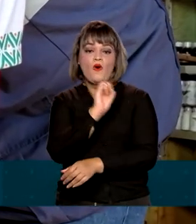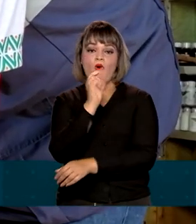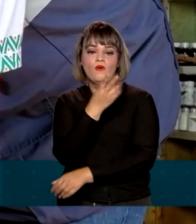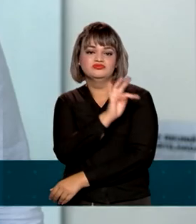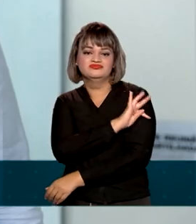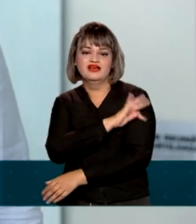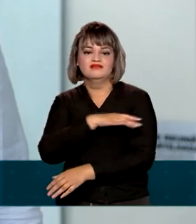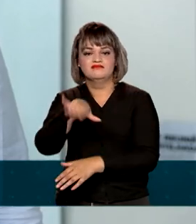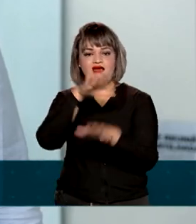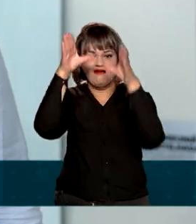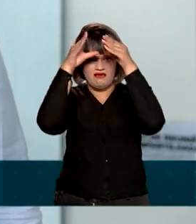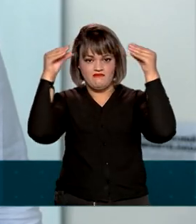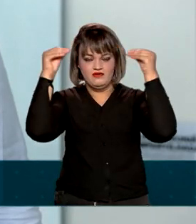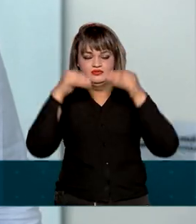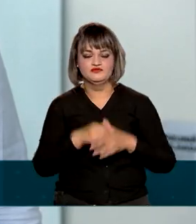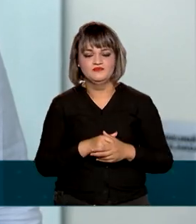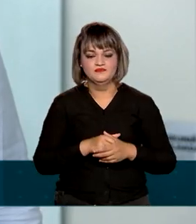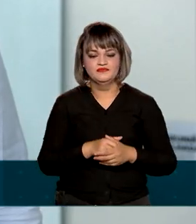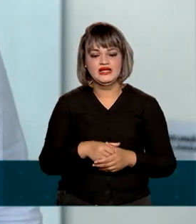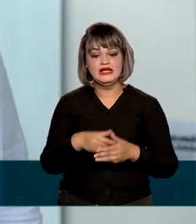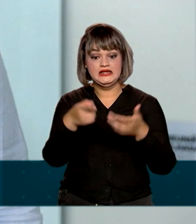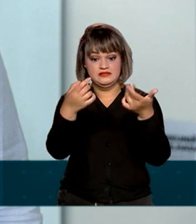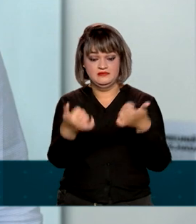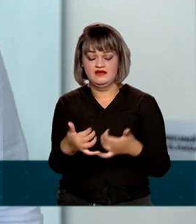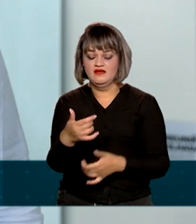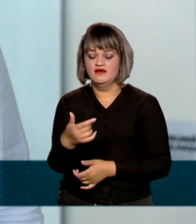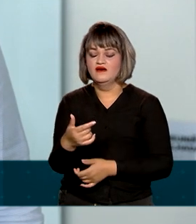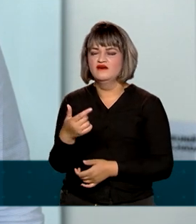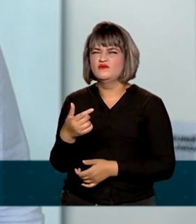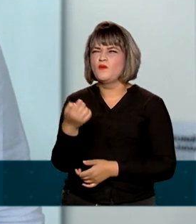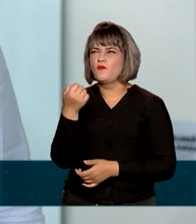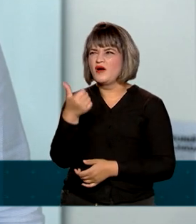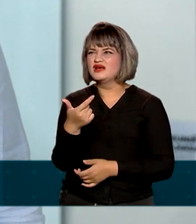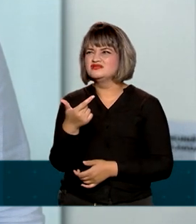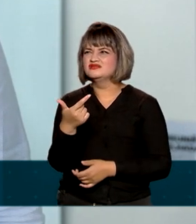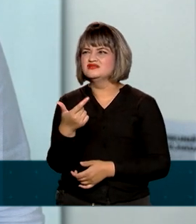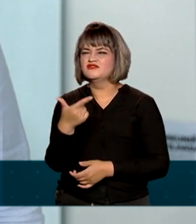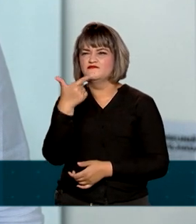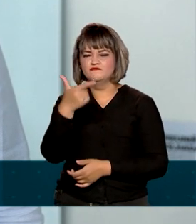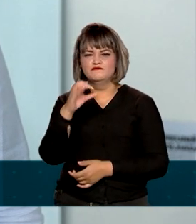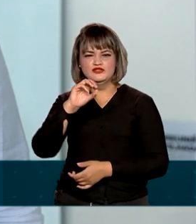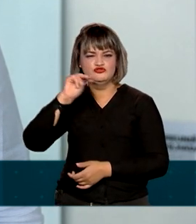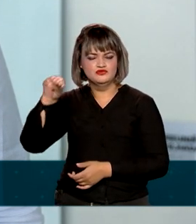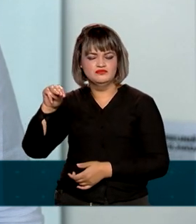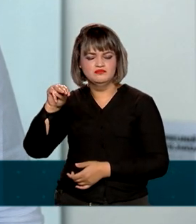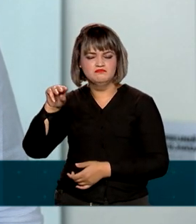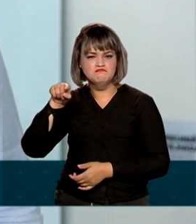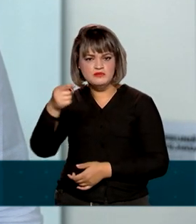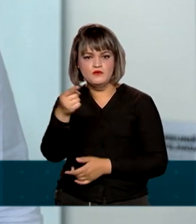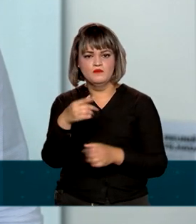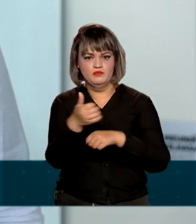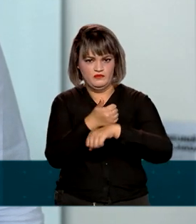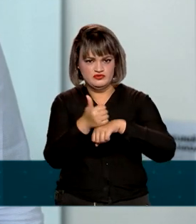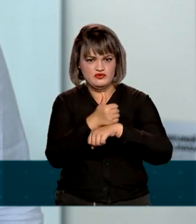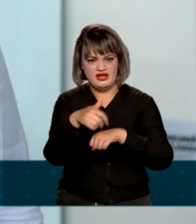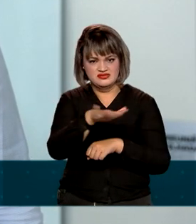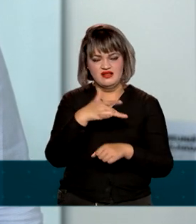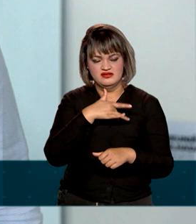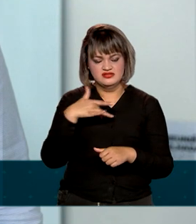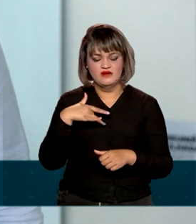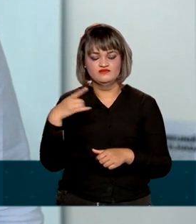enfermagem. Dos quase 20 mil profissionais que nós temos, sendo 15 mil dedicados aos serviços de saúde,